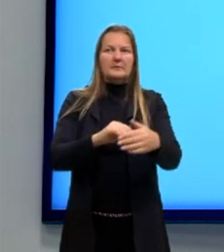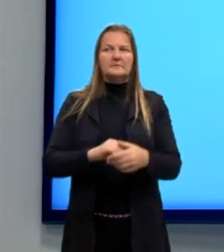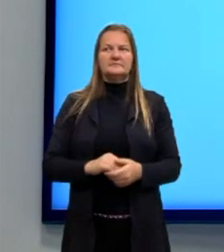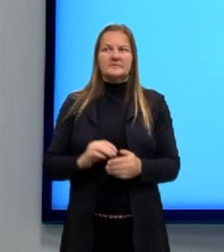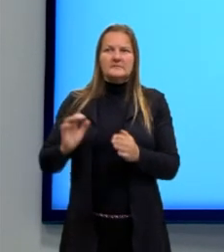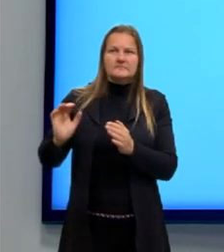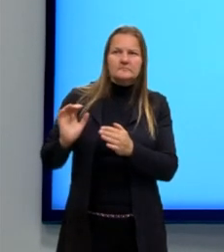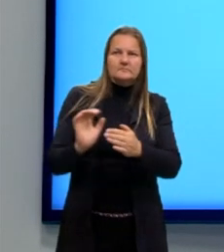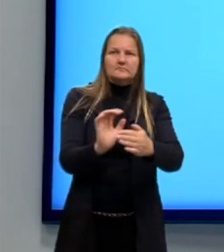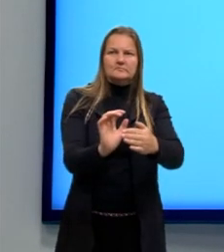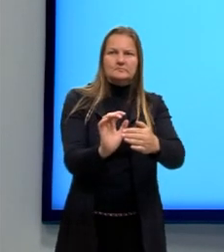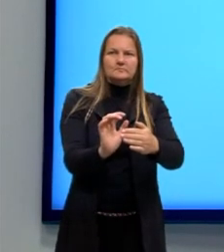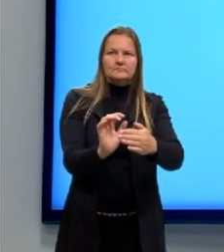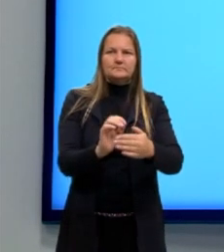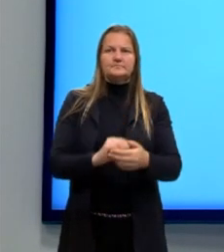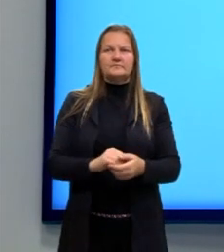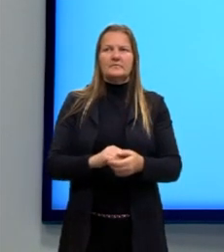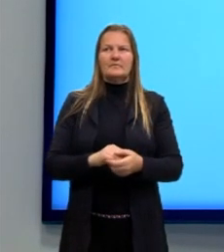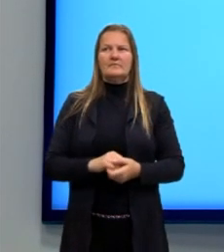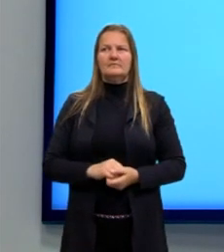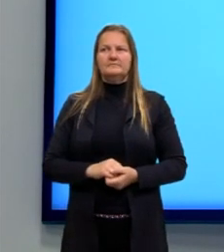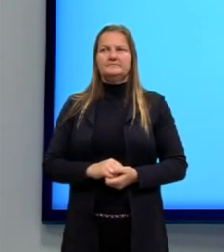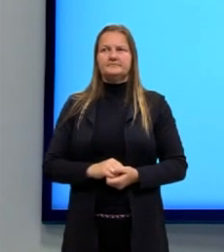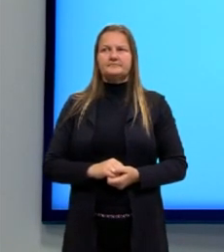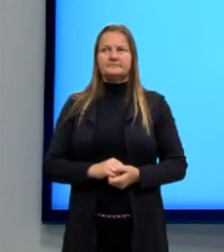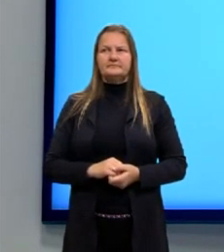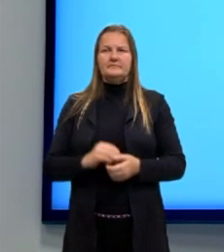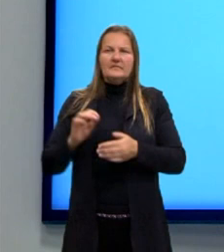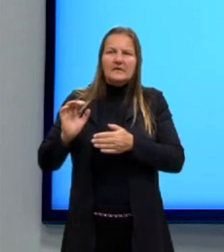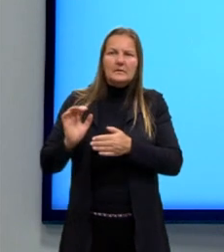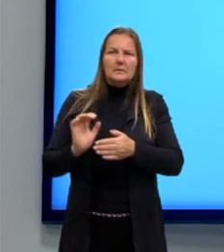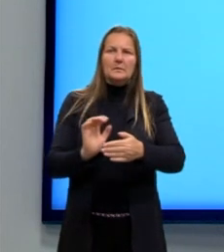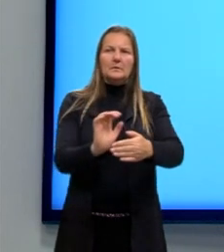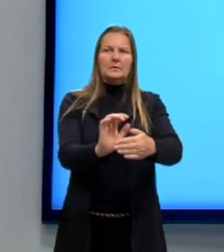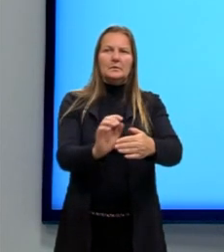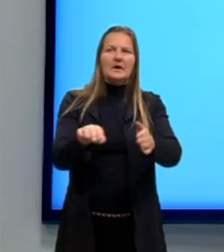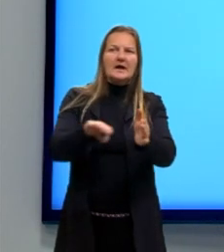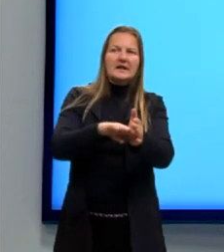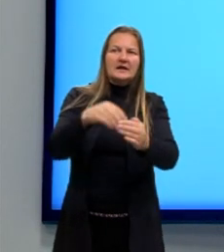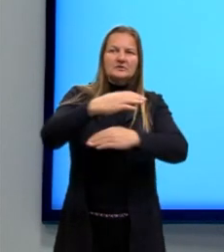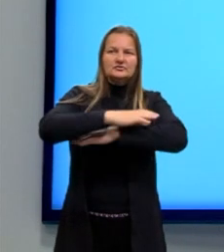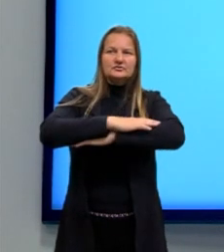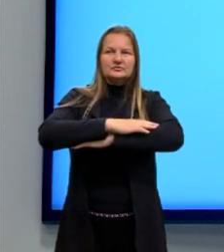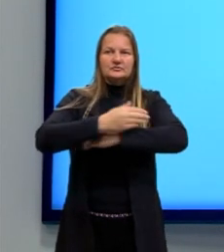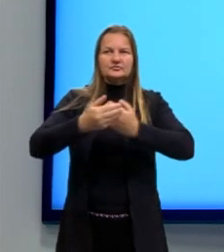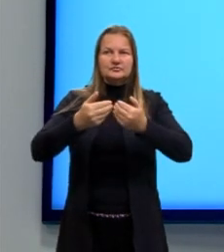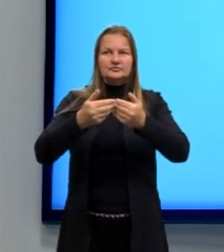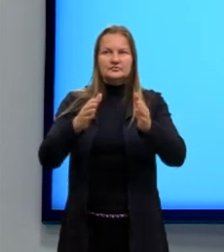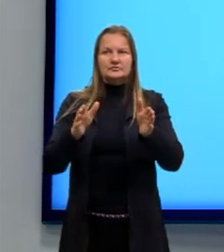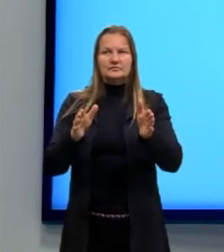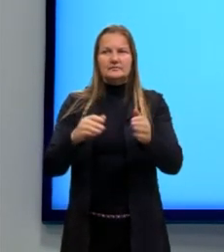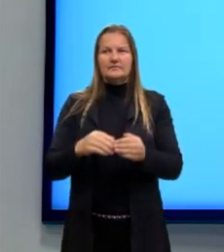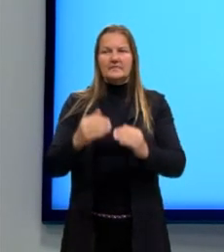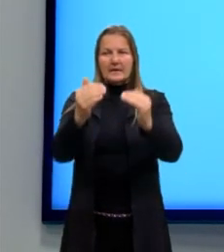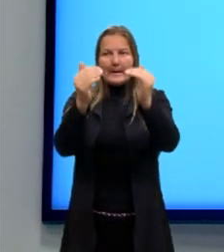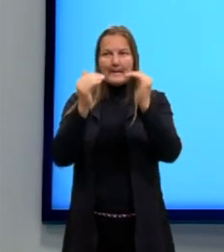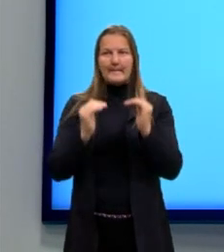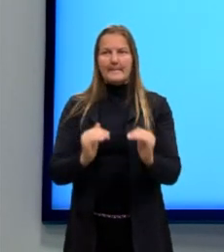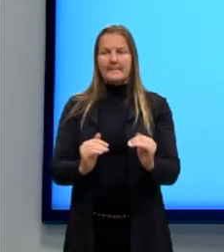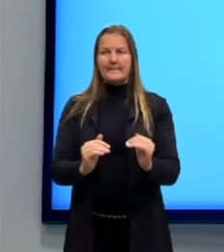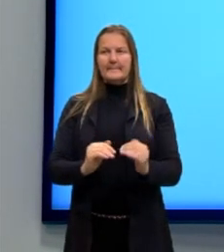pressão maior, com compressão e foram, então, empurrando até chegar à janela. E aí vejam que aqui embaixo, o acontece?